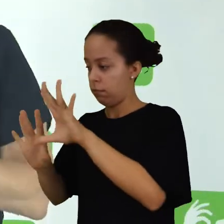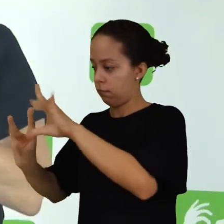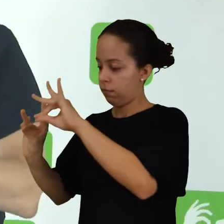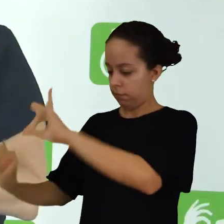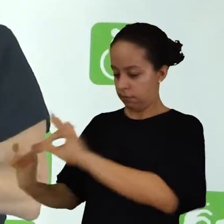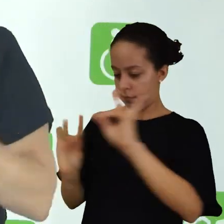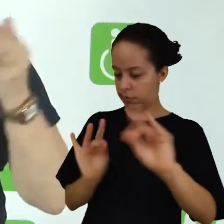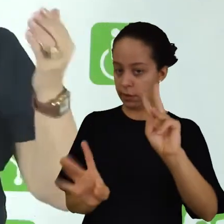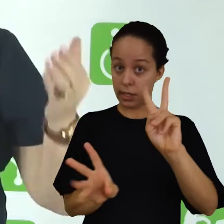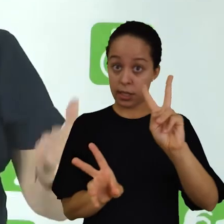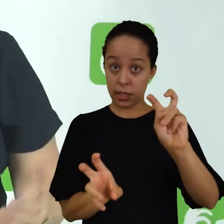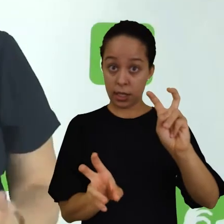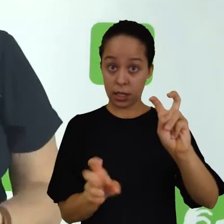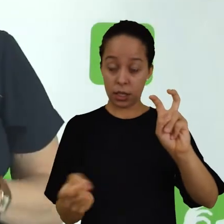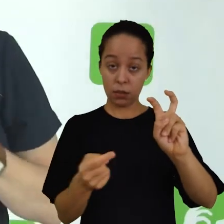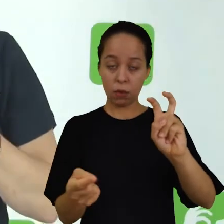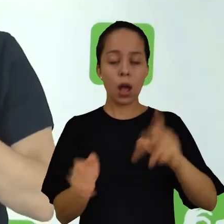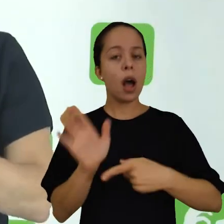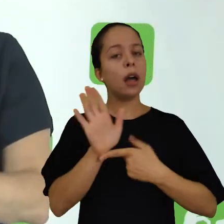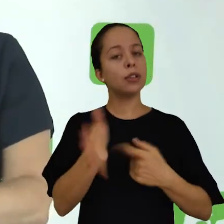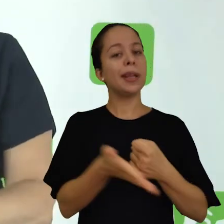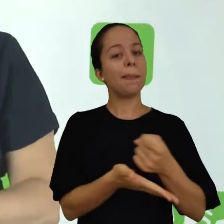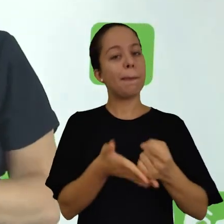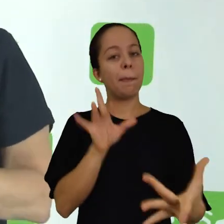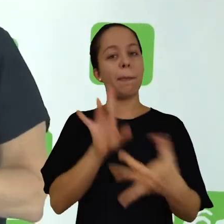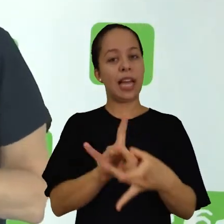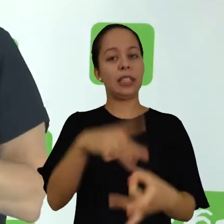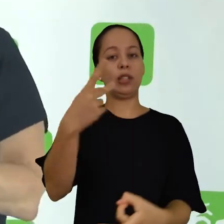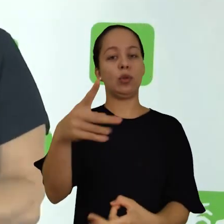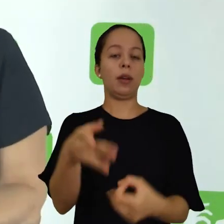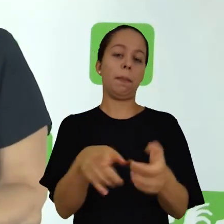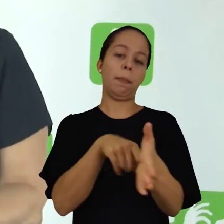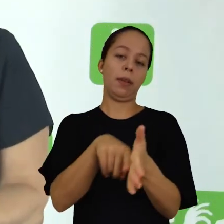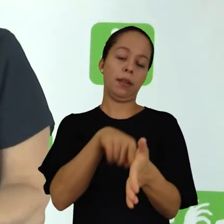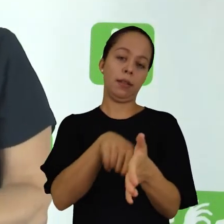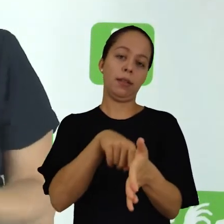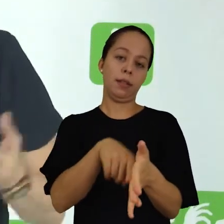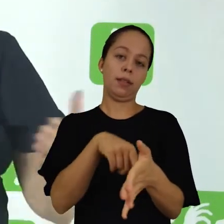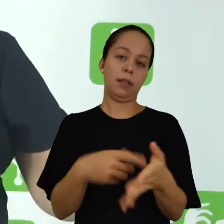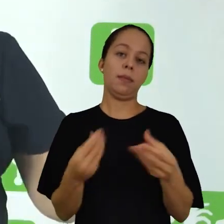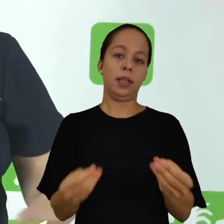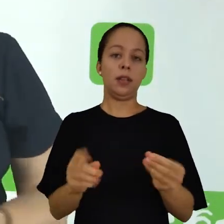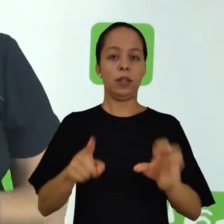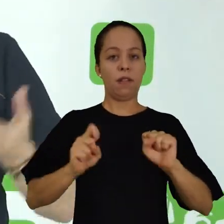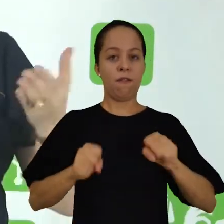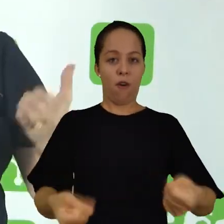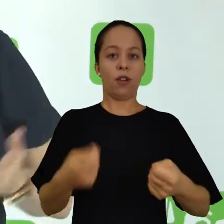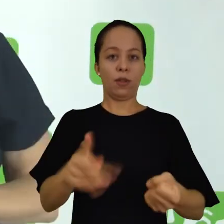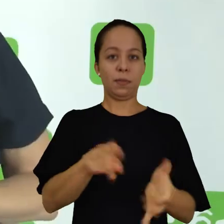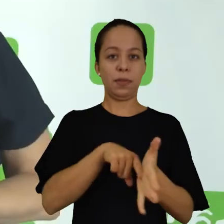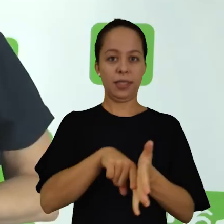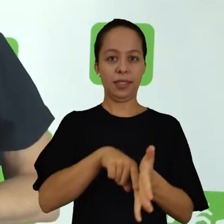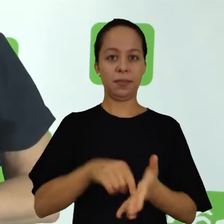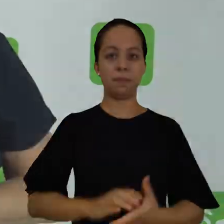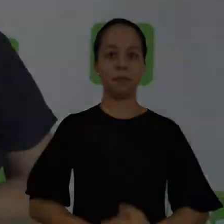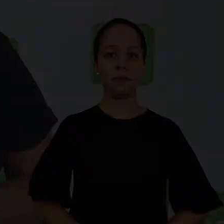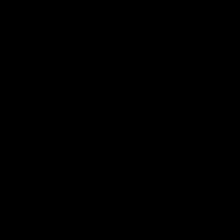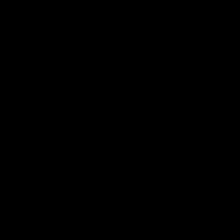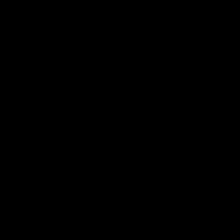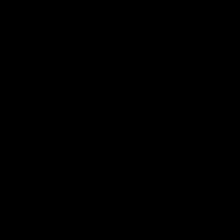uma citação direta fundamentar a sua pesquisa para abalizar a sua pesquisa.